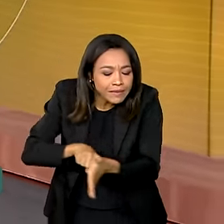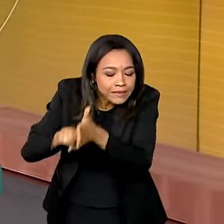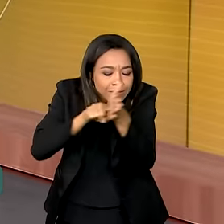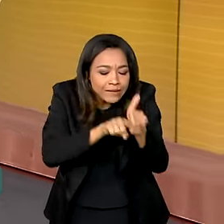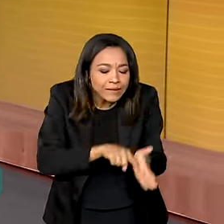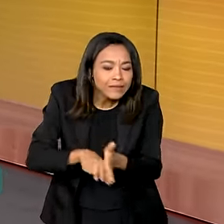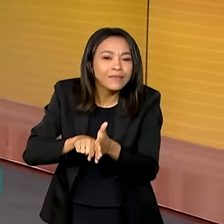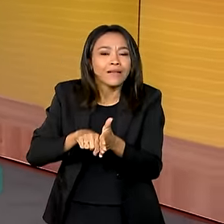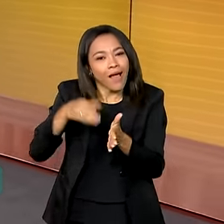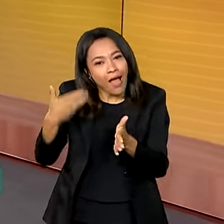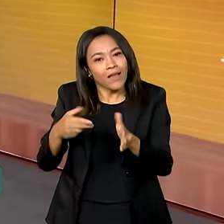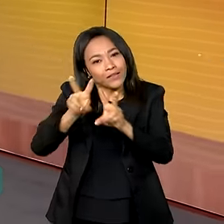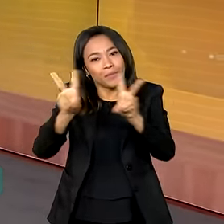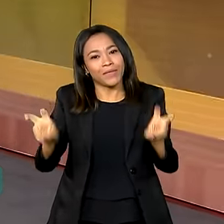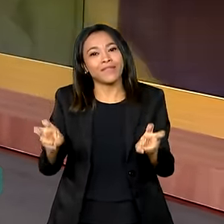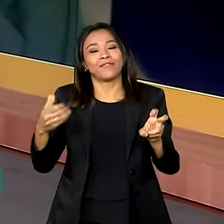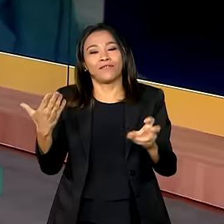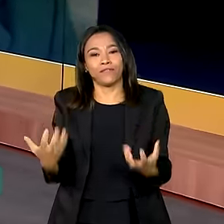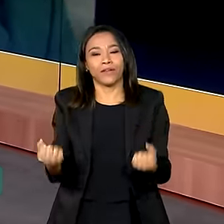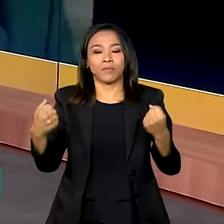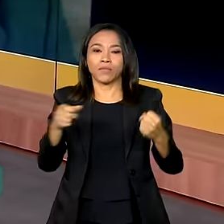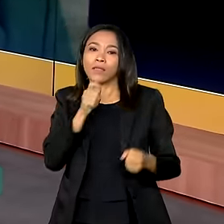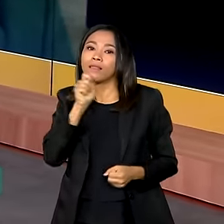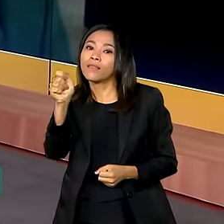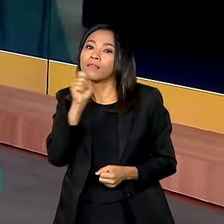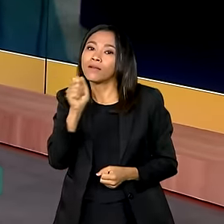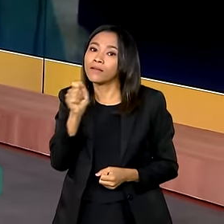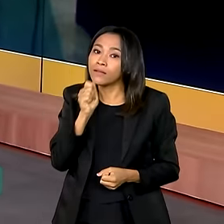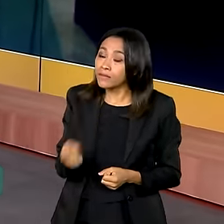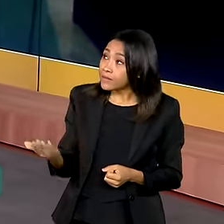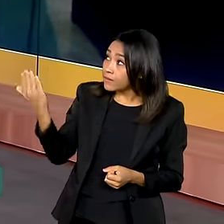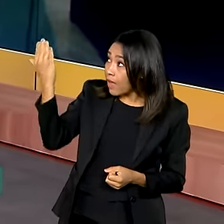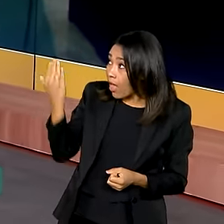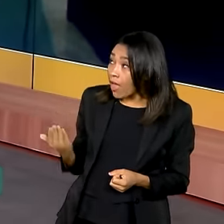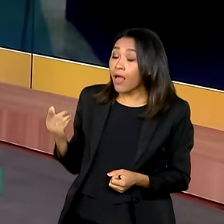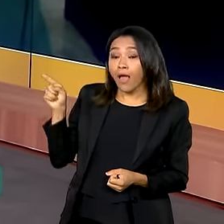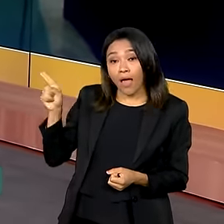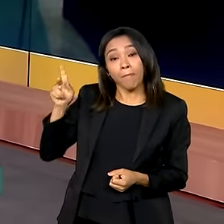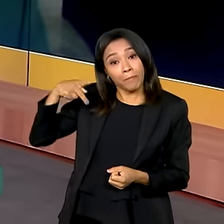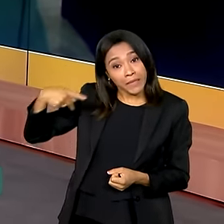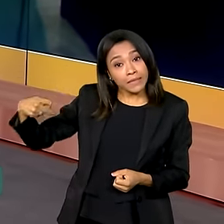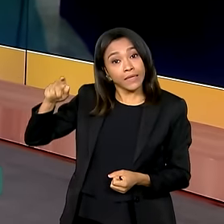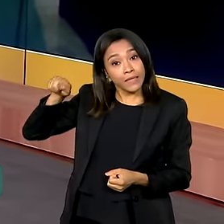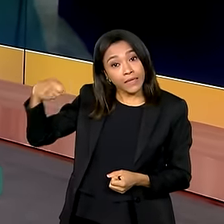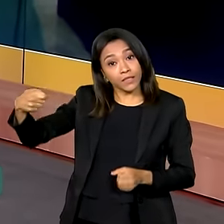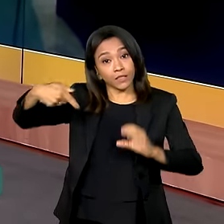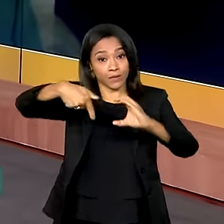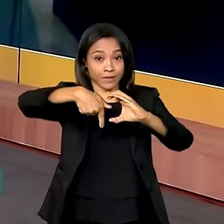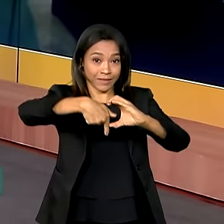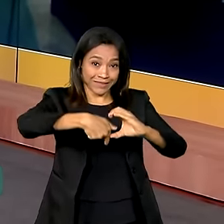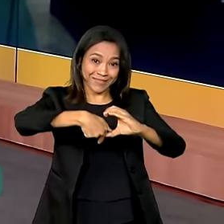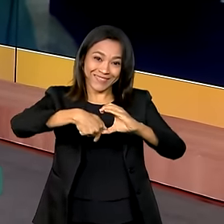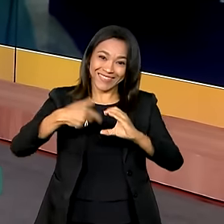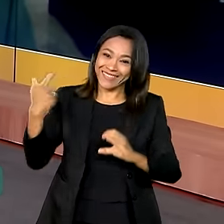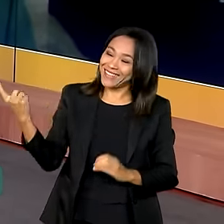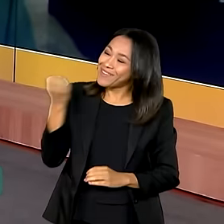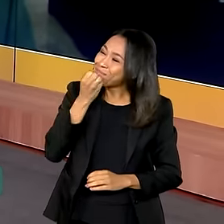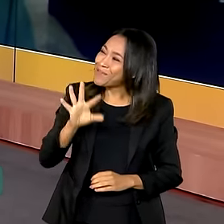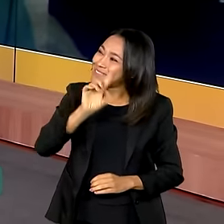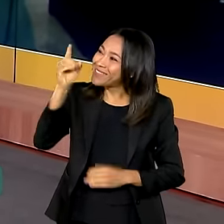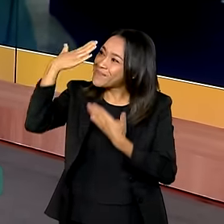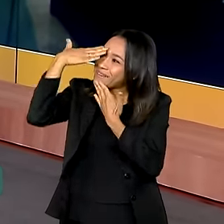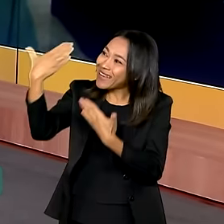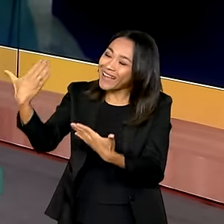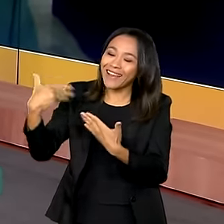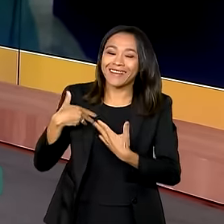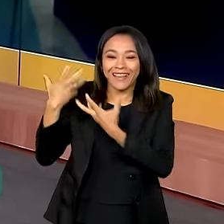E é sobre isso que a gente vai conversar agora com o Ricardo Galvão, que é presidente do CNPq. Bom dia, presidente. Obrigada